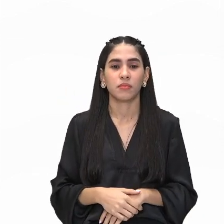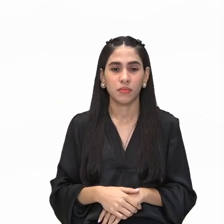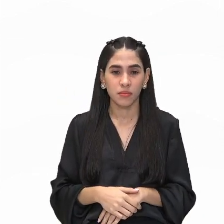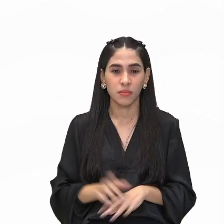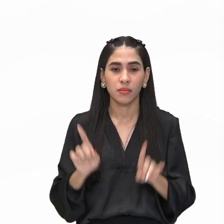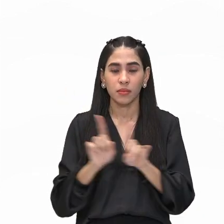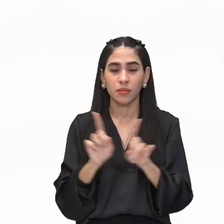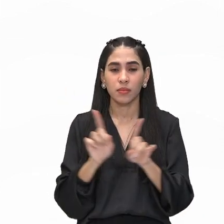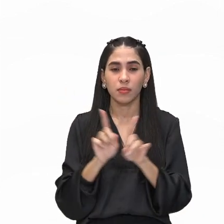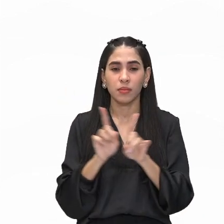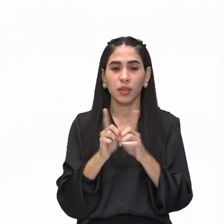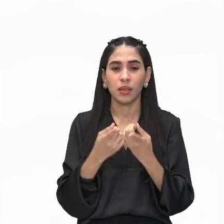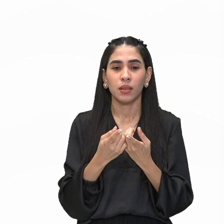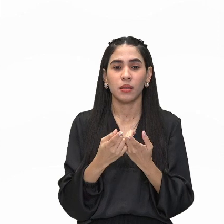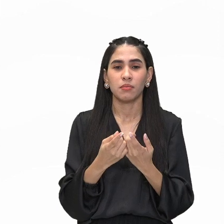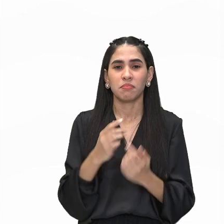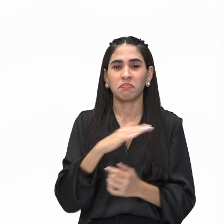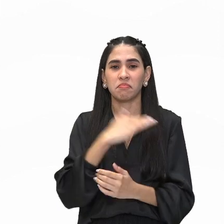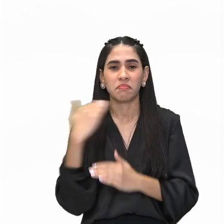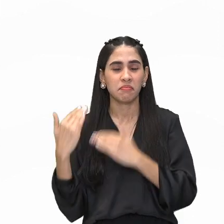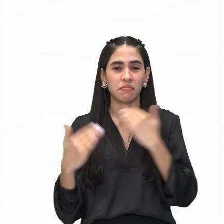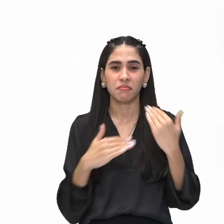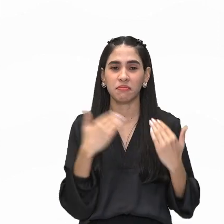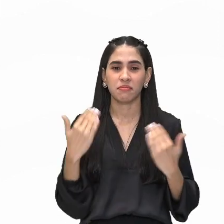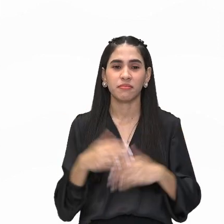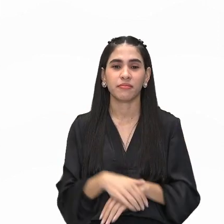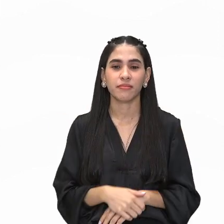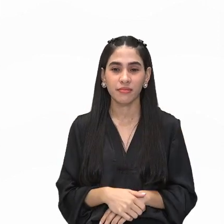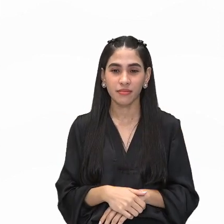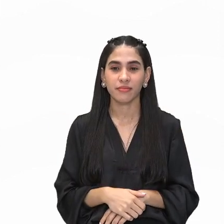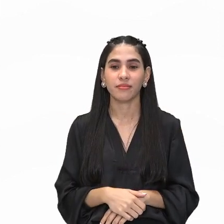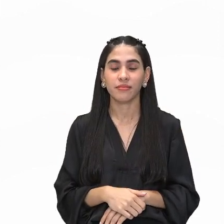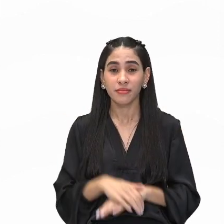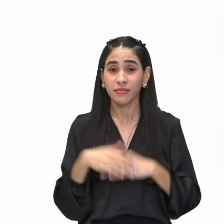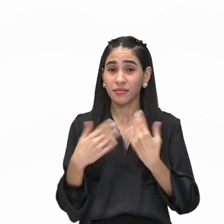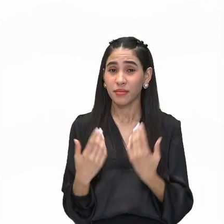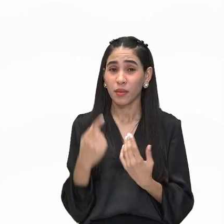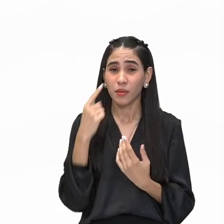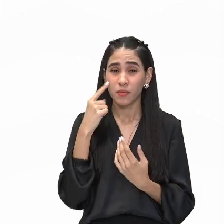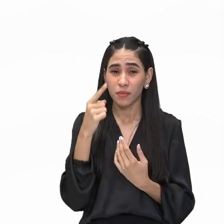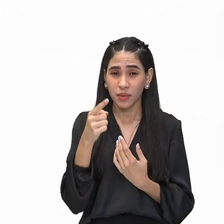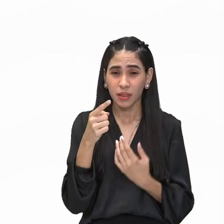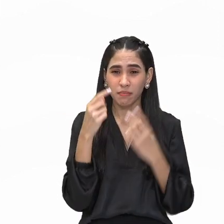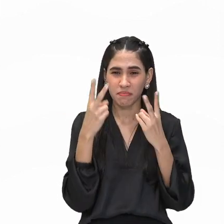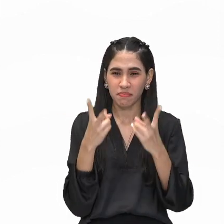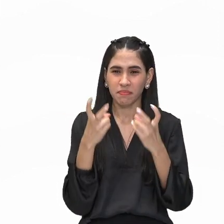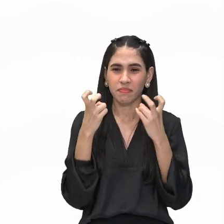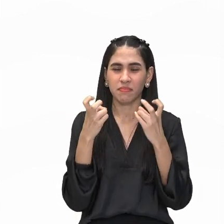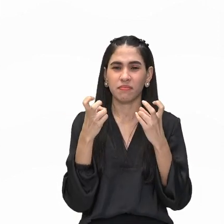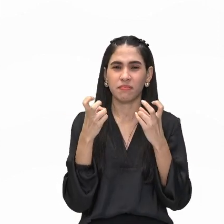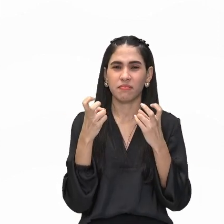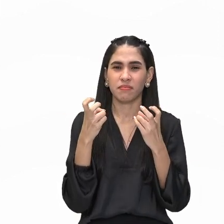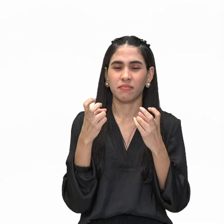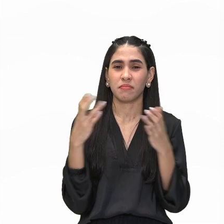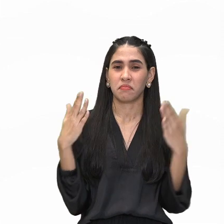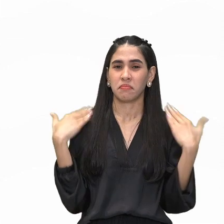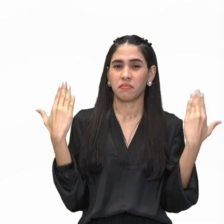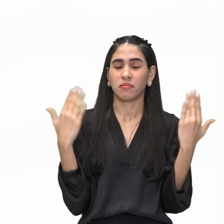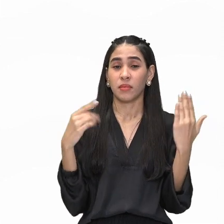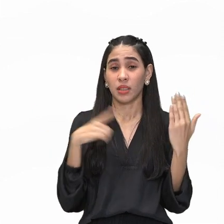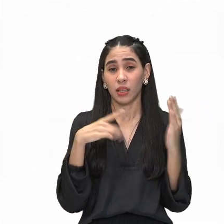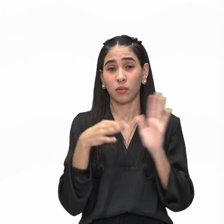desmembração dos seus corpos. Então, é uma obra muito chocante, que aí faz uma crítica